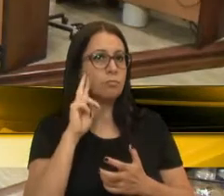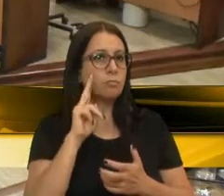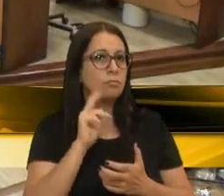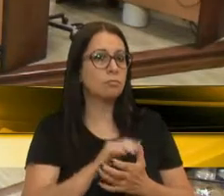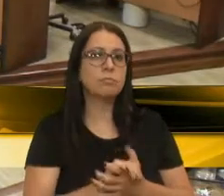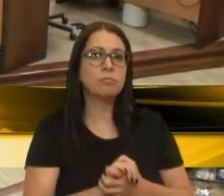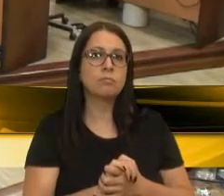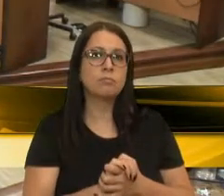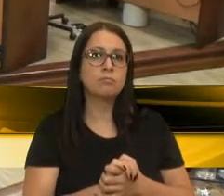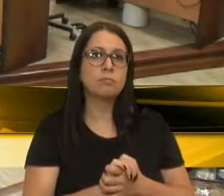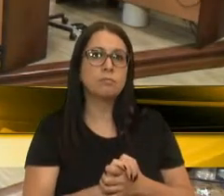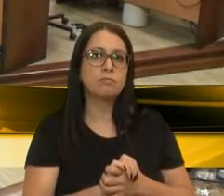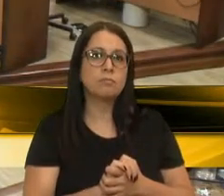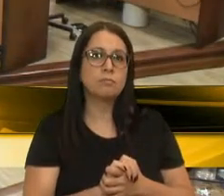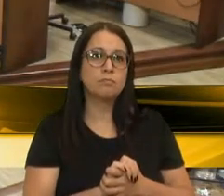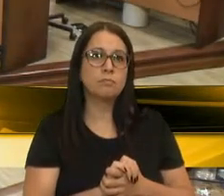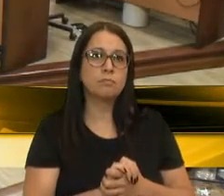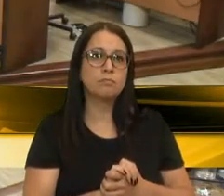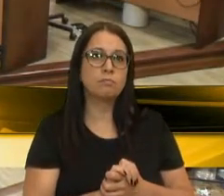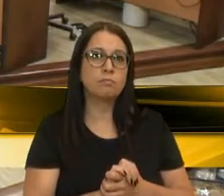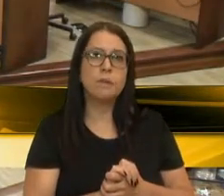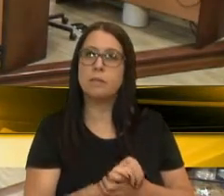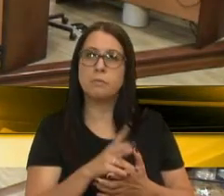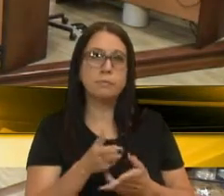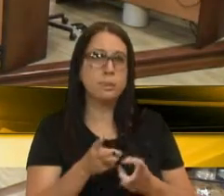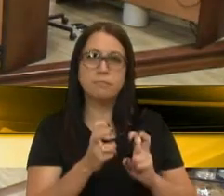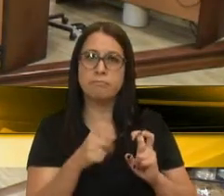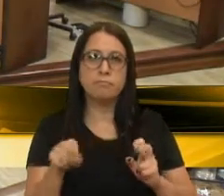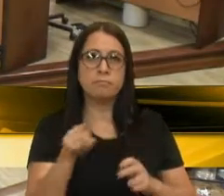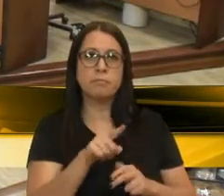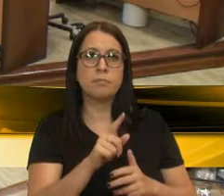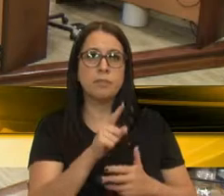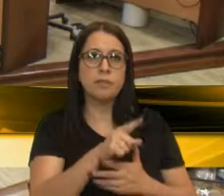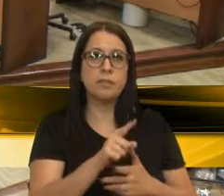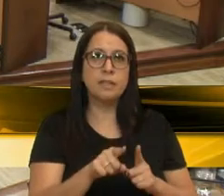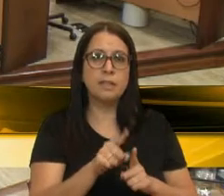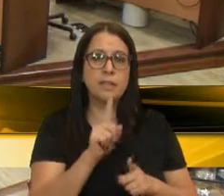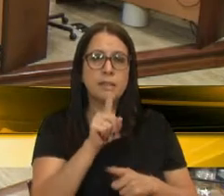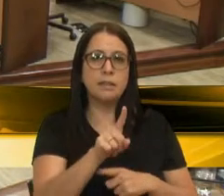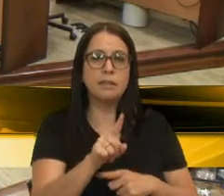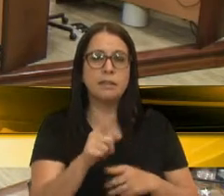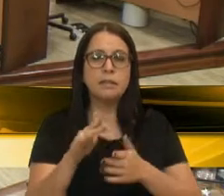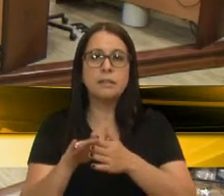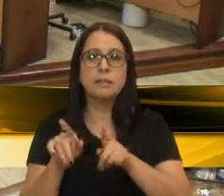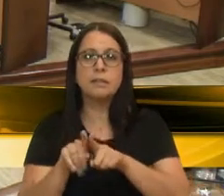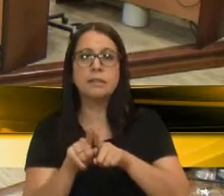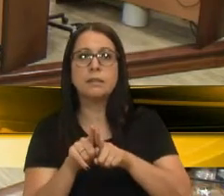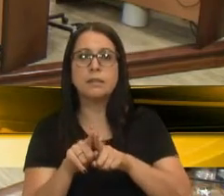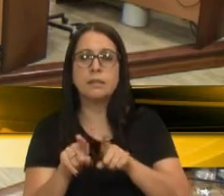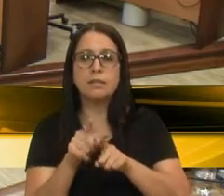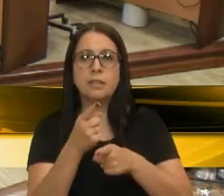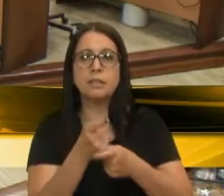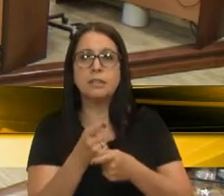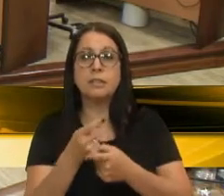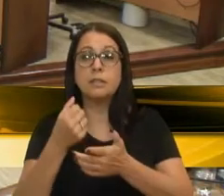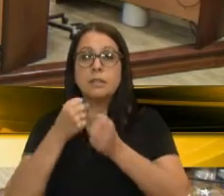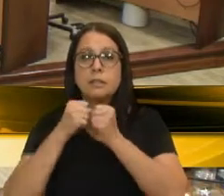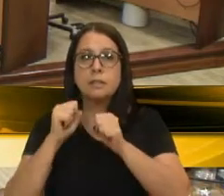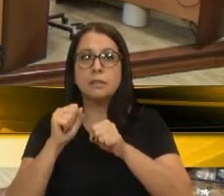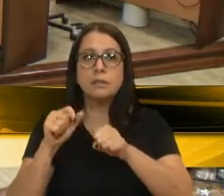é perceptível, né, as secretarias que querem conversar e propor o debate